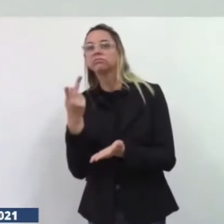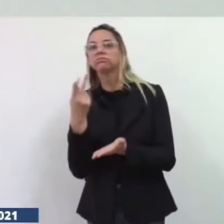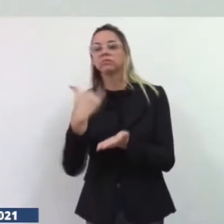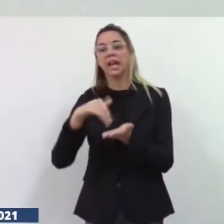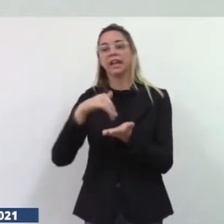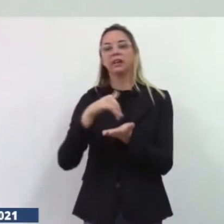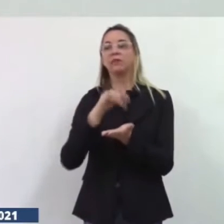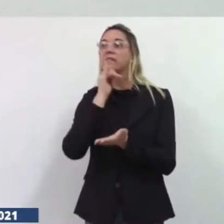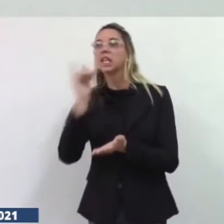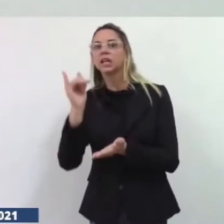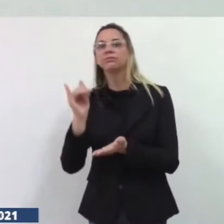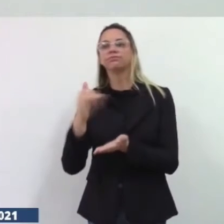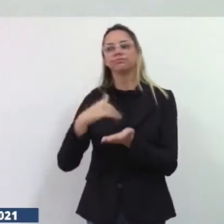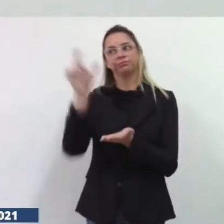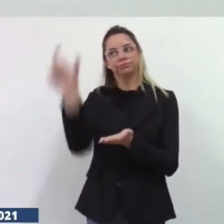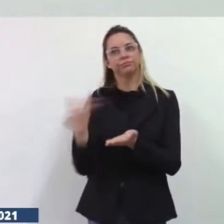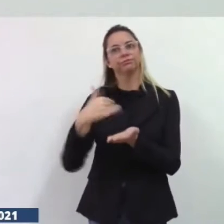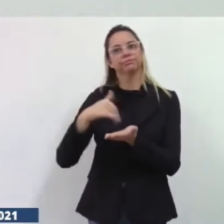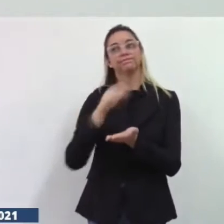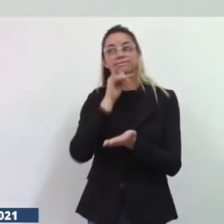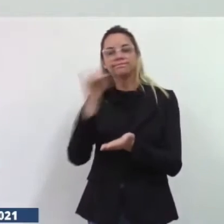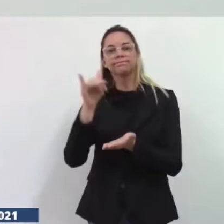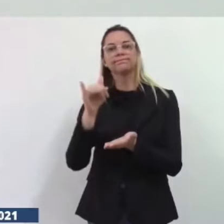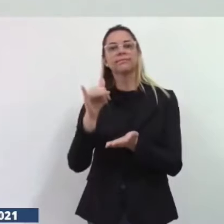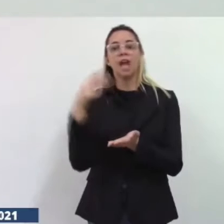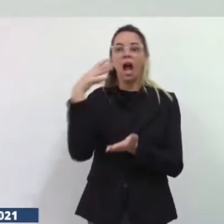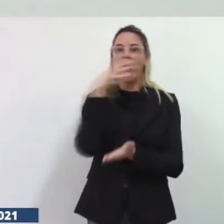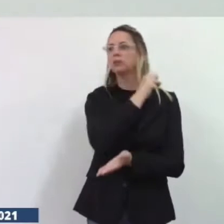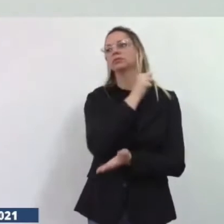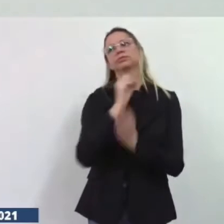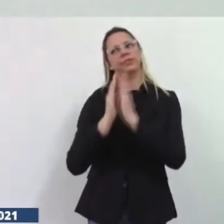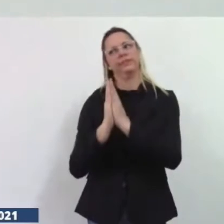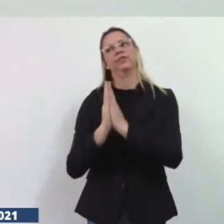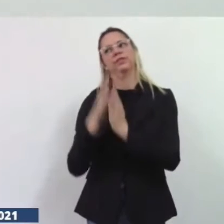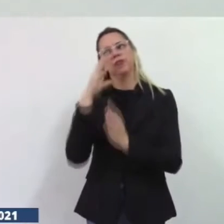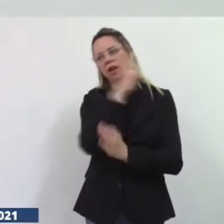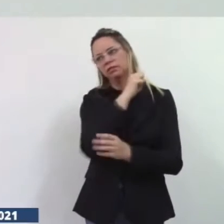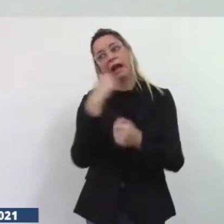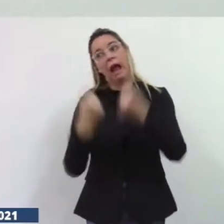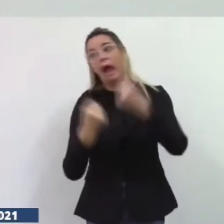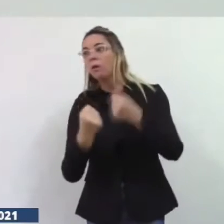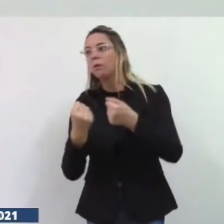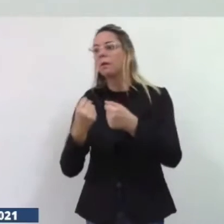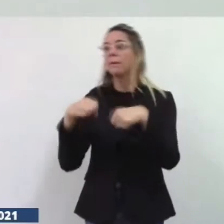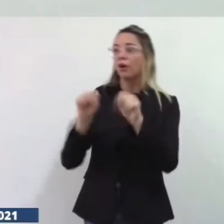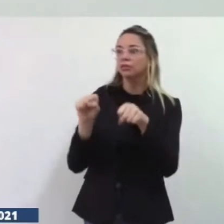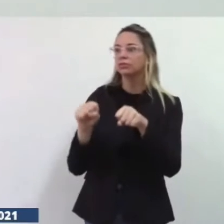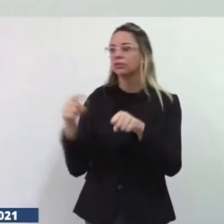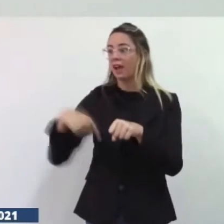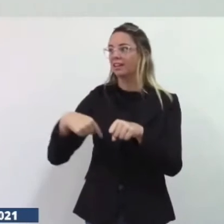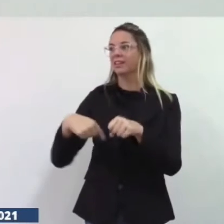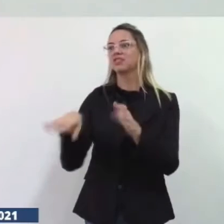e espero o mais rápido possível ele me falou que está vendo aí a questão de carros e motos para o nosso município